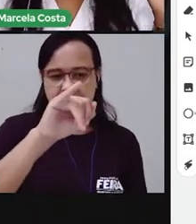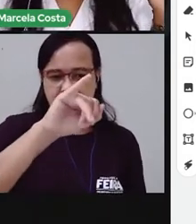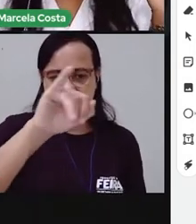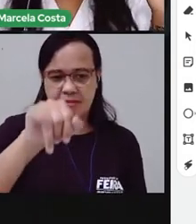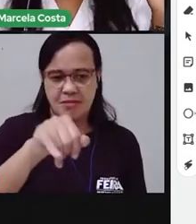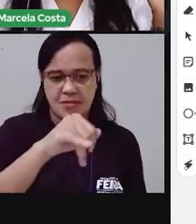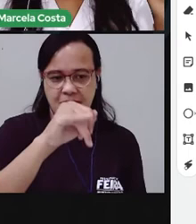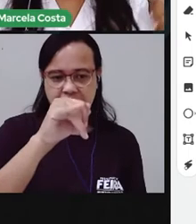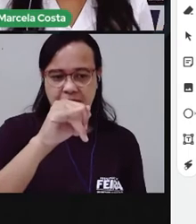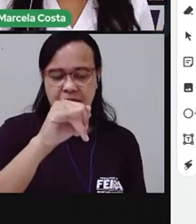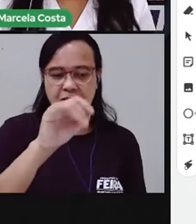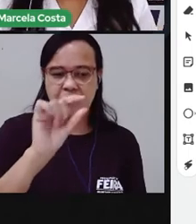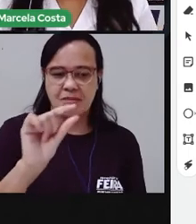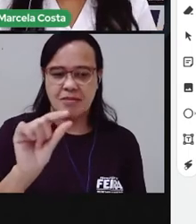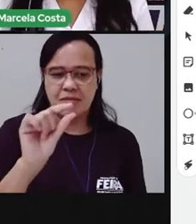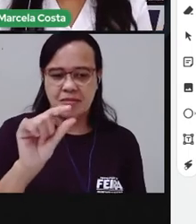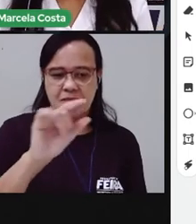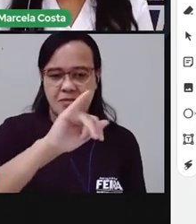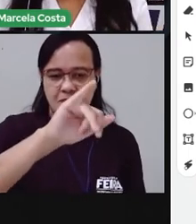só subo um pouquinho.